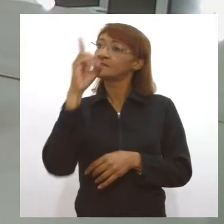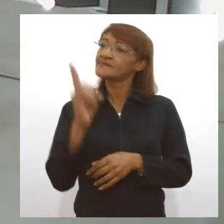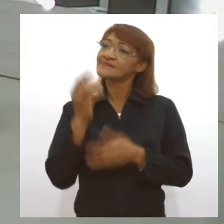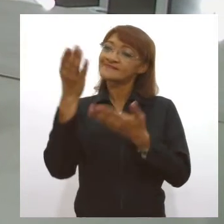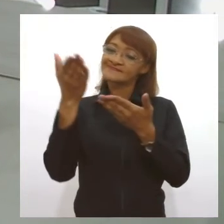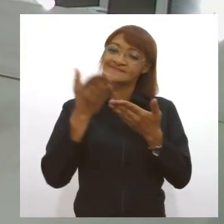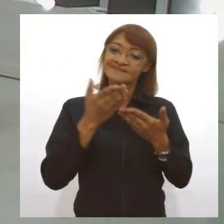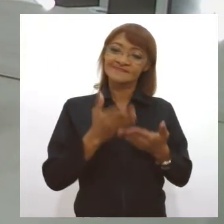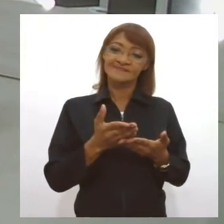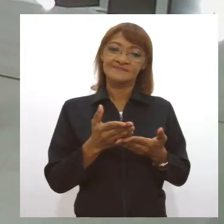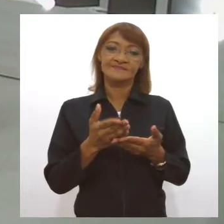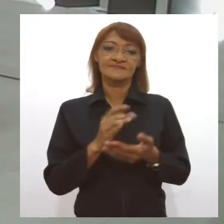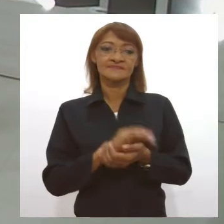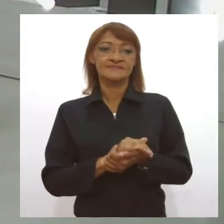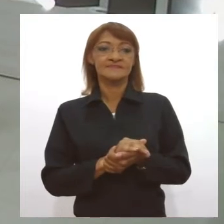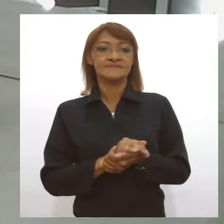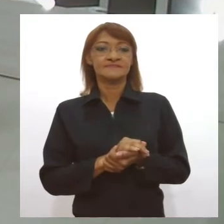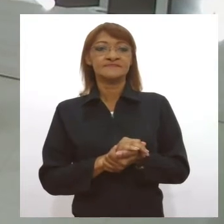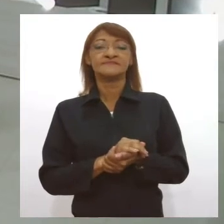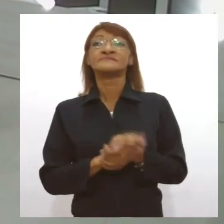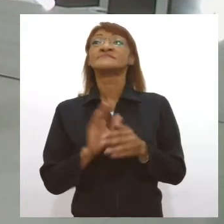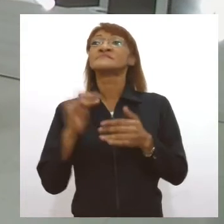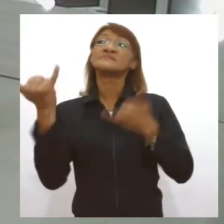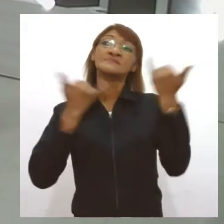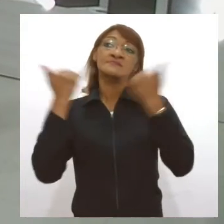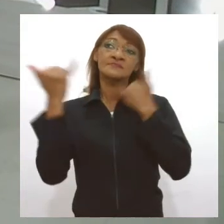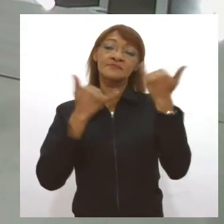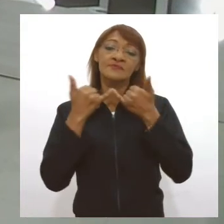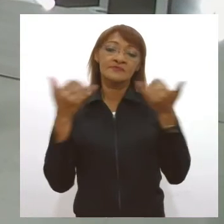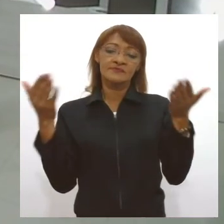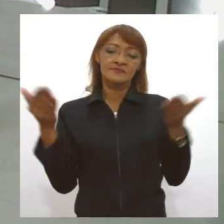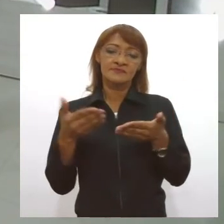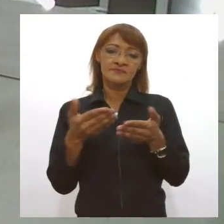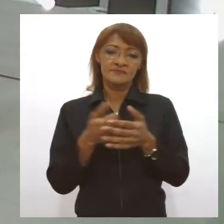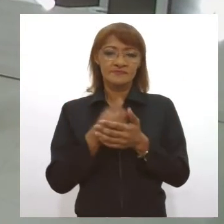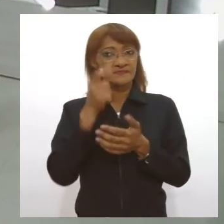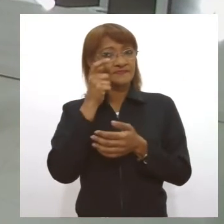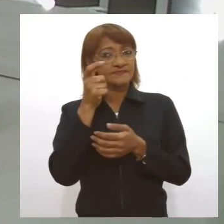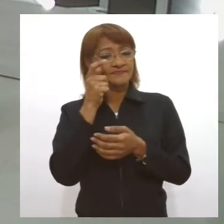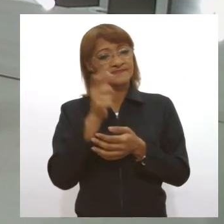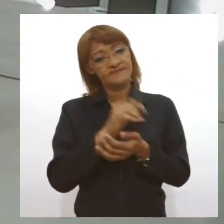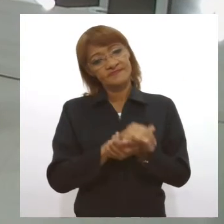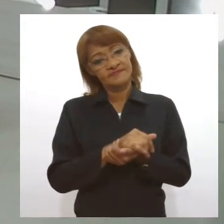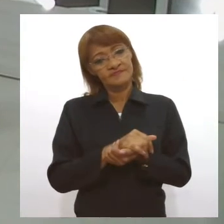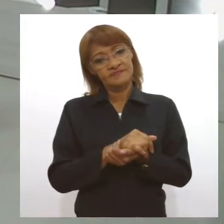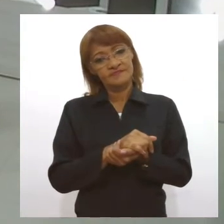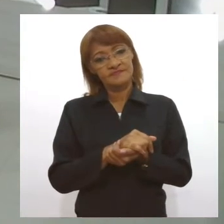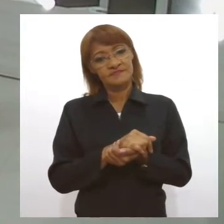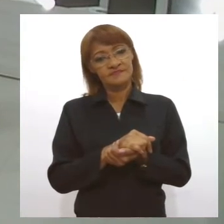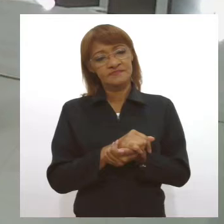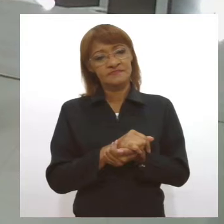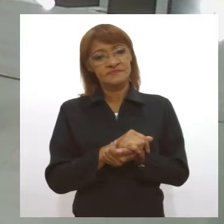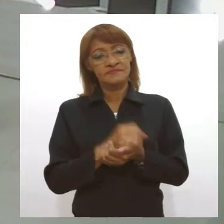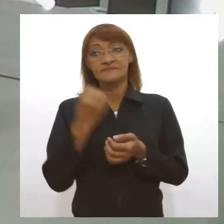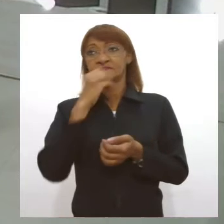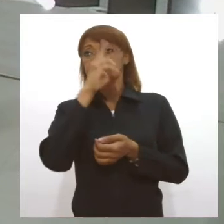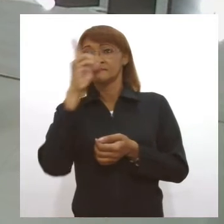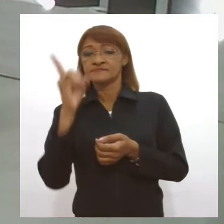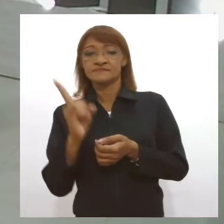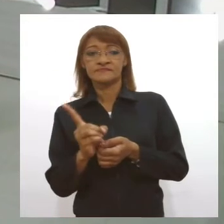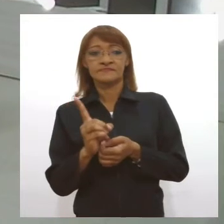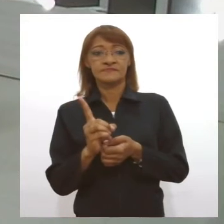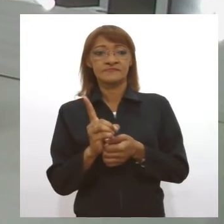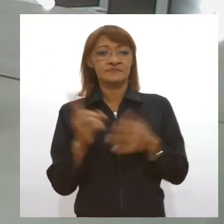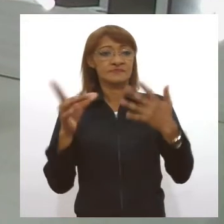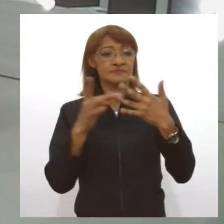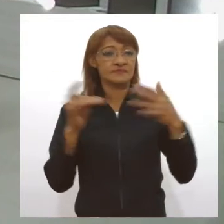ao Jornal da Alesi 1ª edição. Quais as informações que você traz para quem está assistindo a TV Alesi hoje? Bom dia, Larissa. Vamos ao destaque